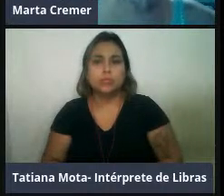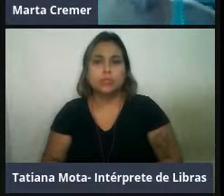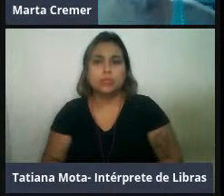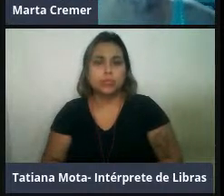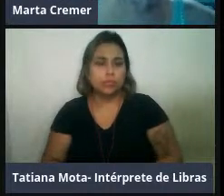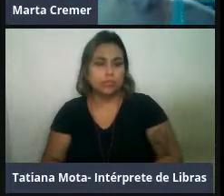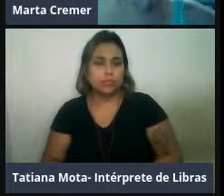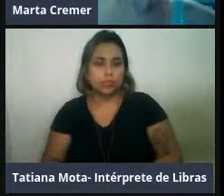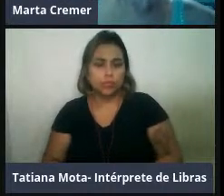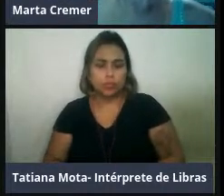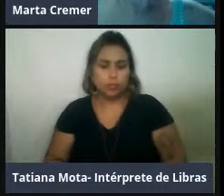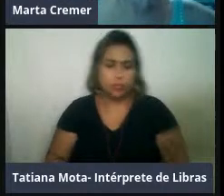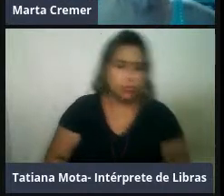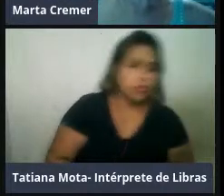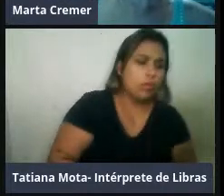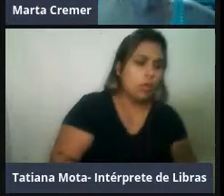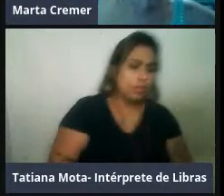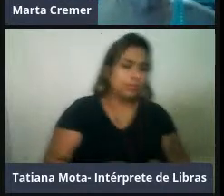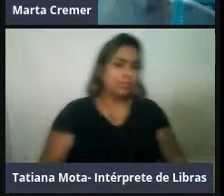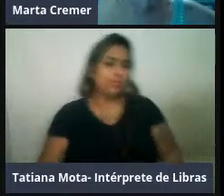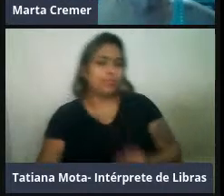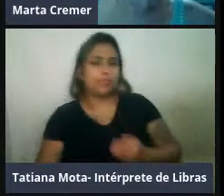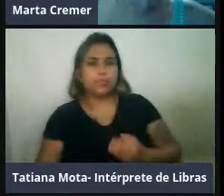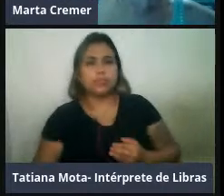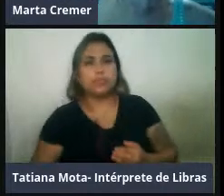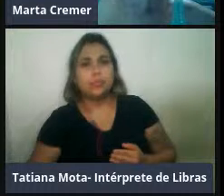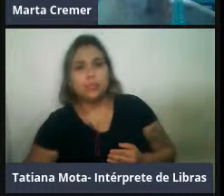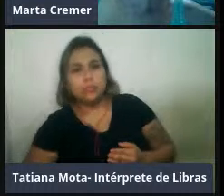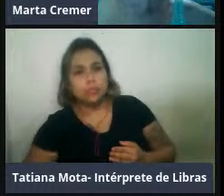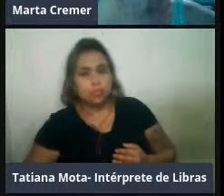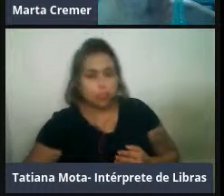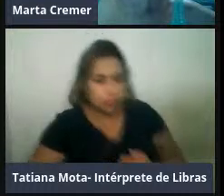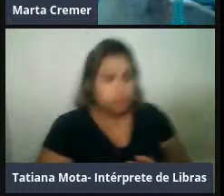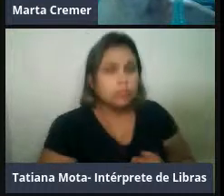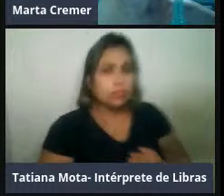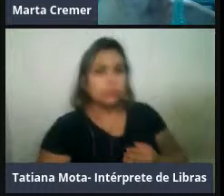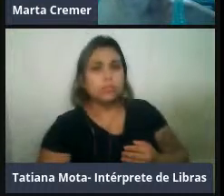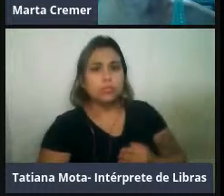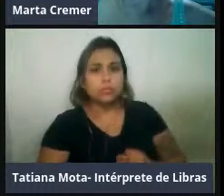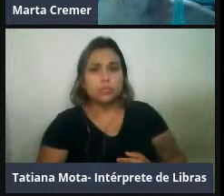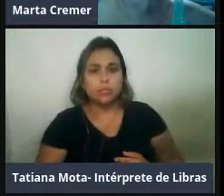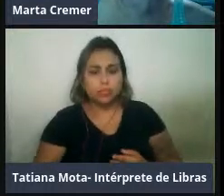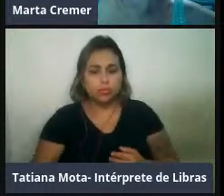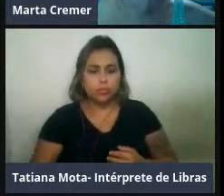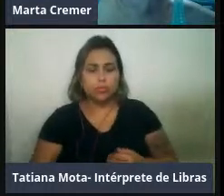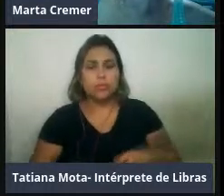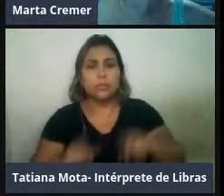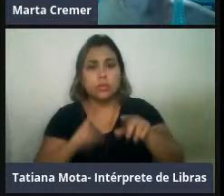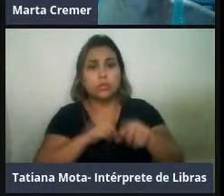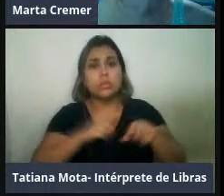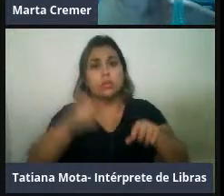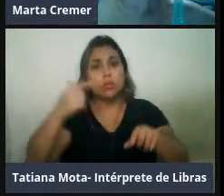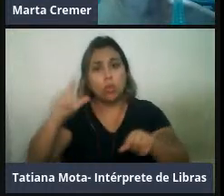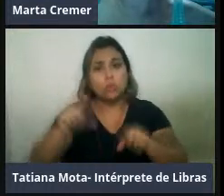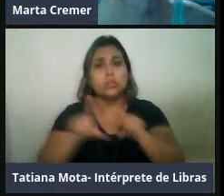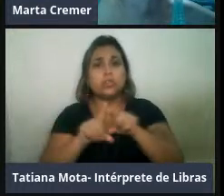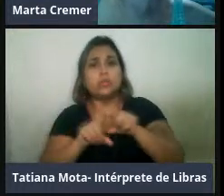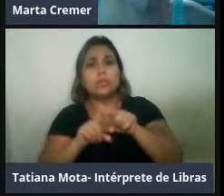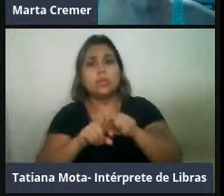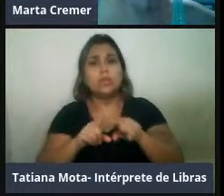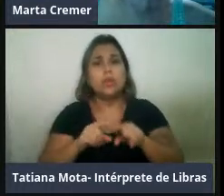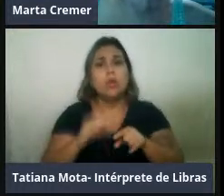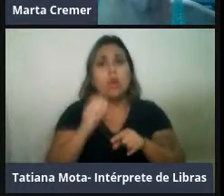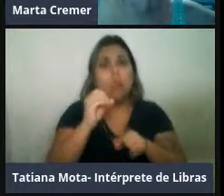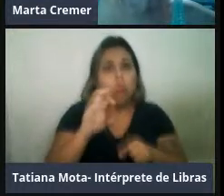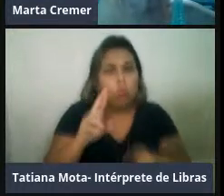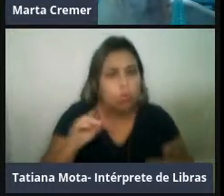Depois as orcas, que eu já comentei lá no início, né, que é uma espécie bem carismática dentro dos cetáceos, né, orcas são cosmopolitas,